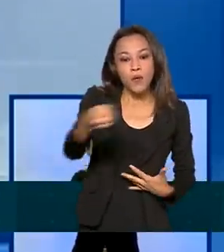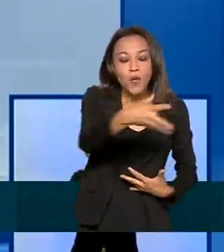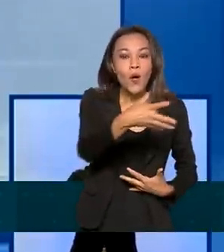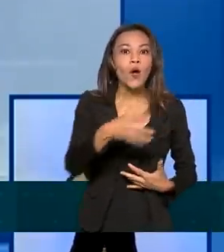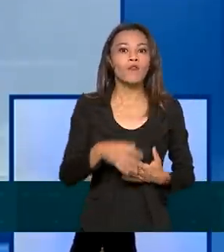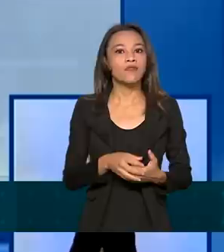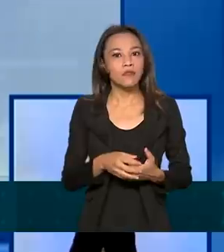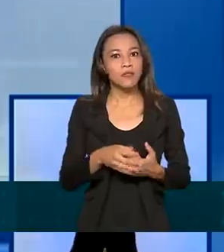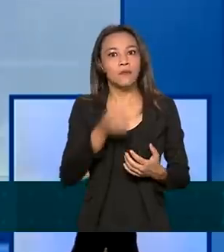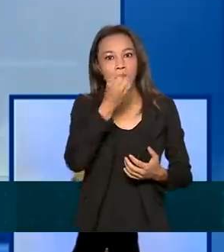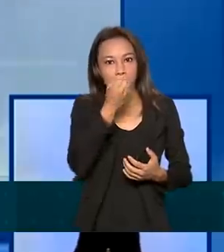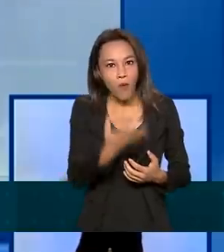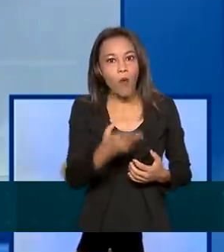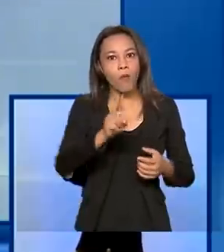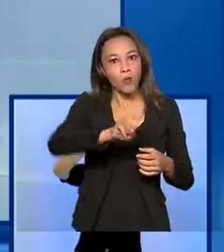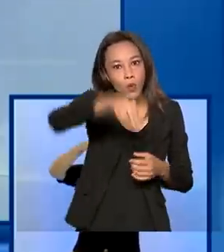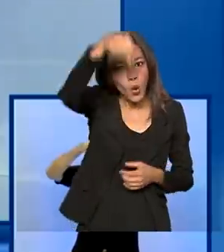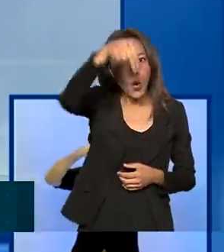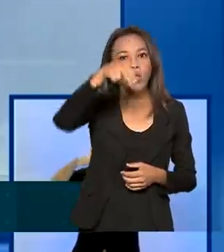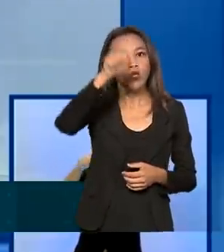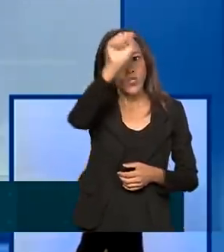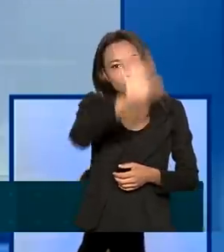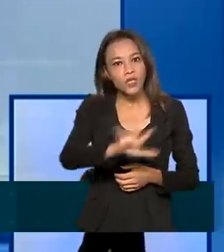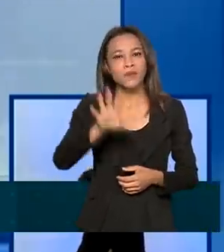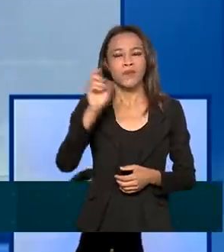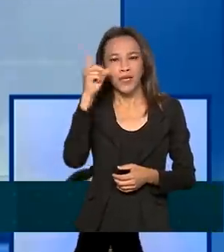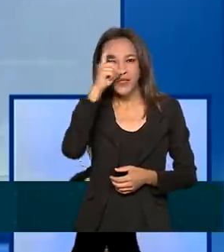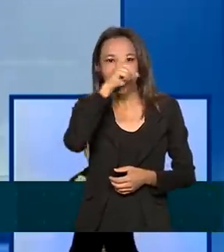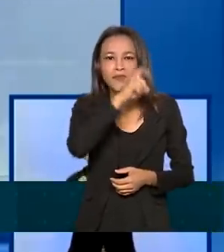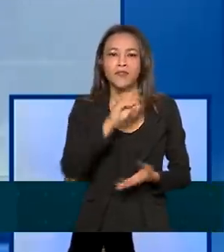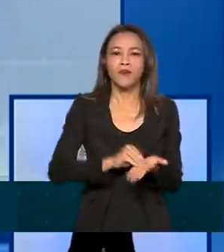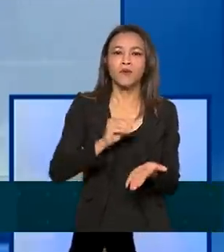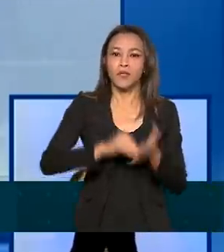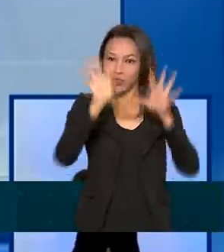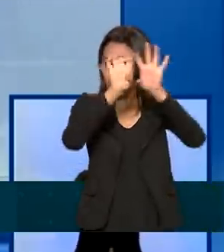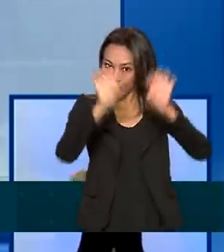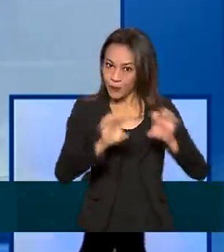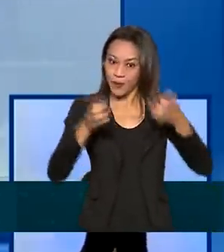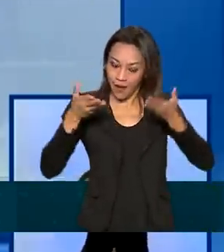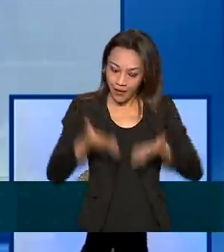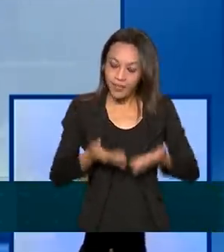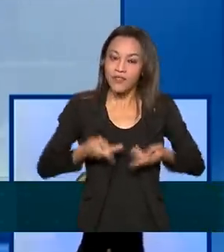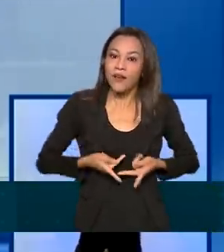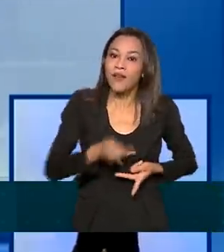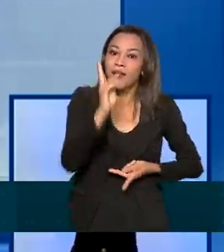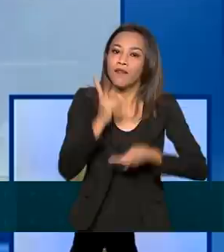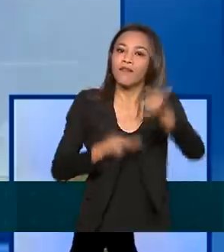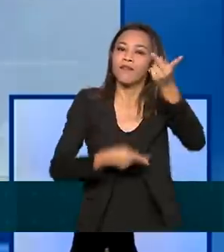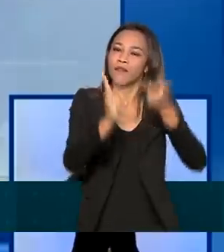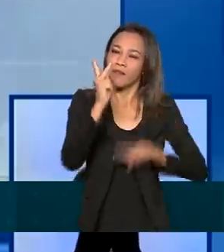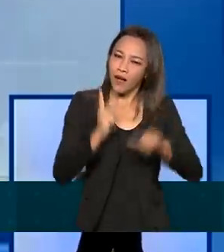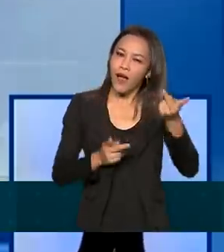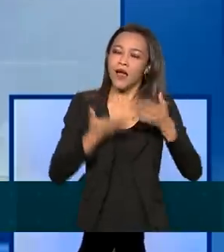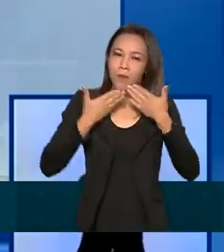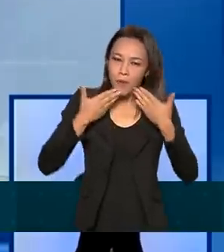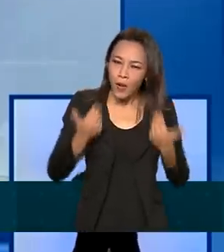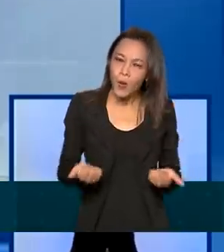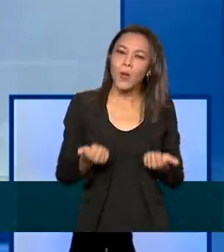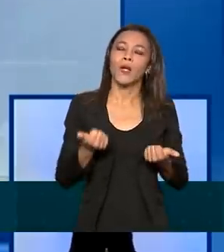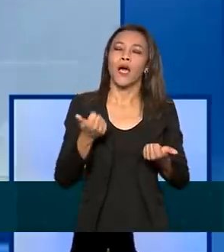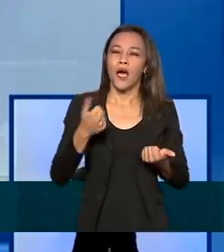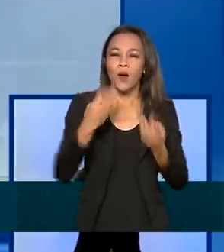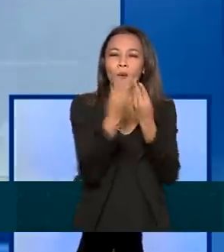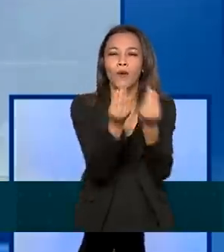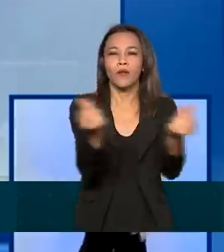Norte e uma região tão difícil de infraestrutura. A gente vai ter aqui a capacidade de trazer investimentos e melhorar a vida do produtor,